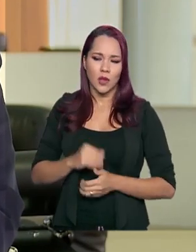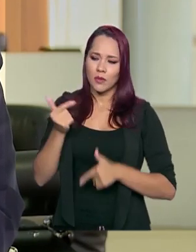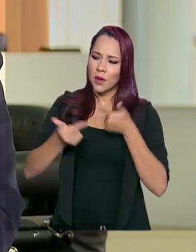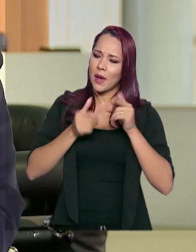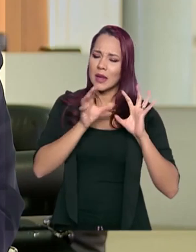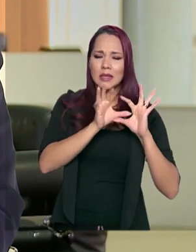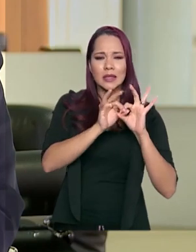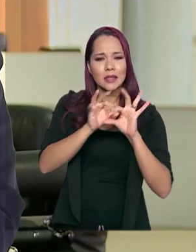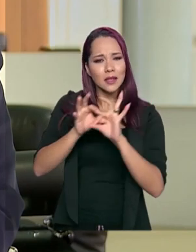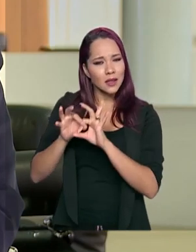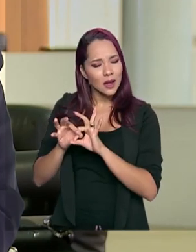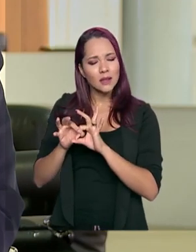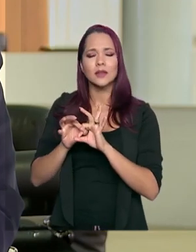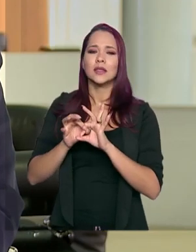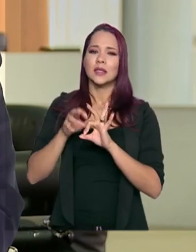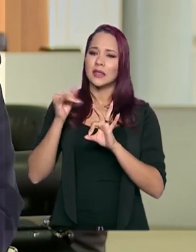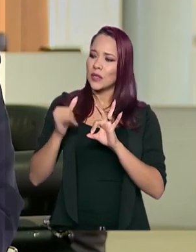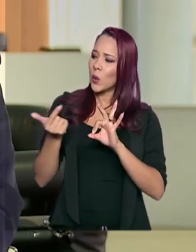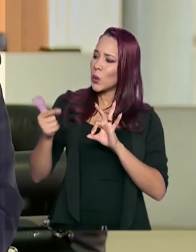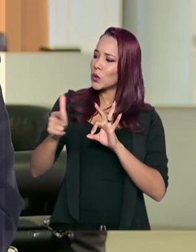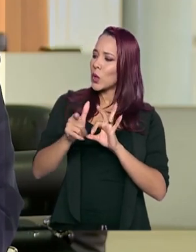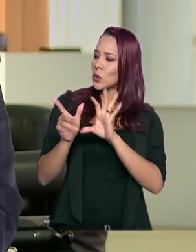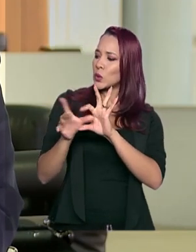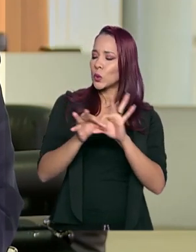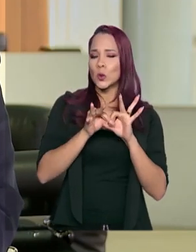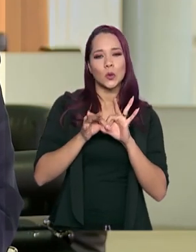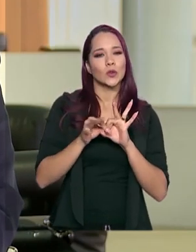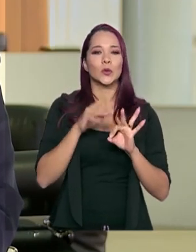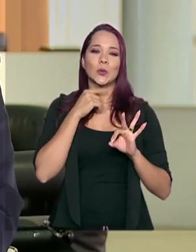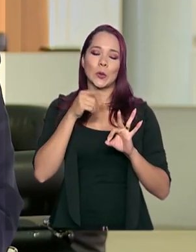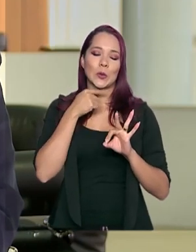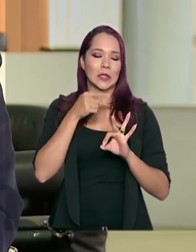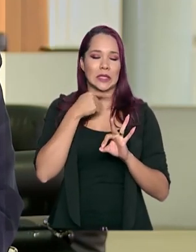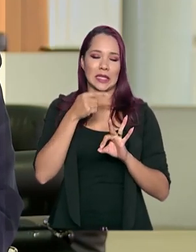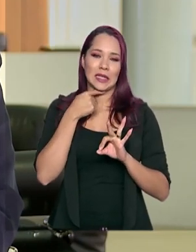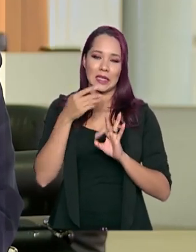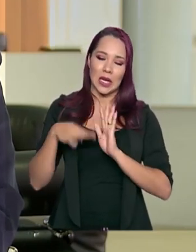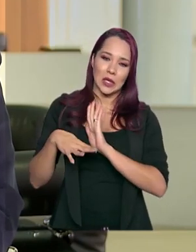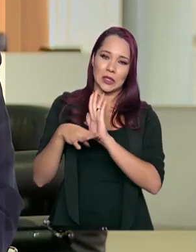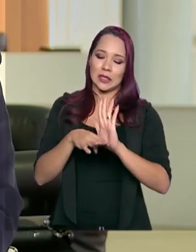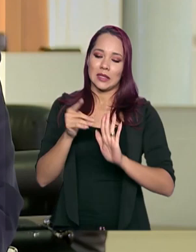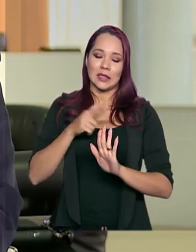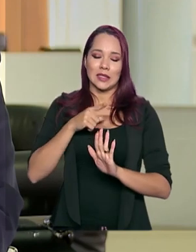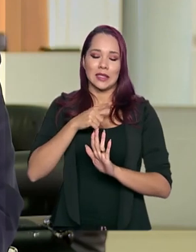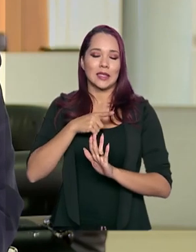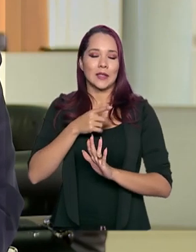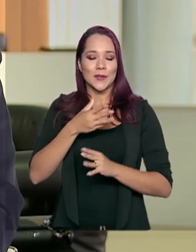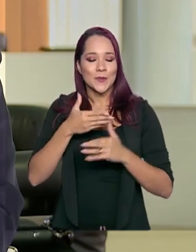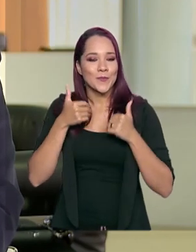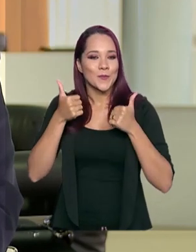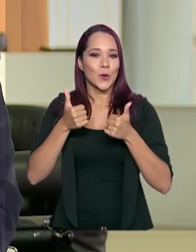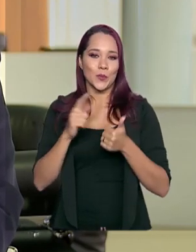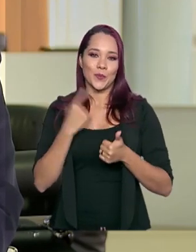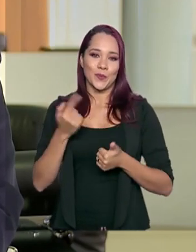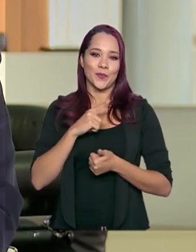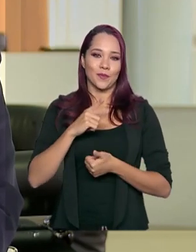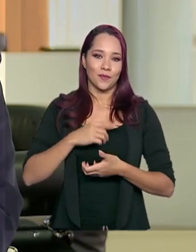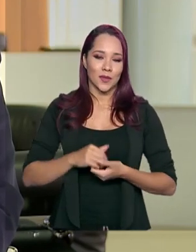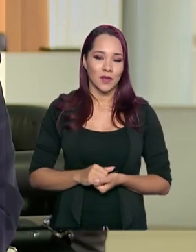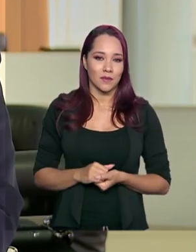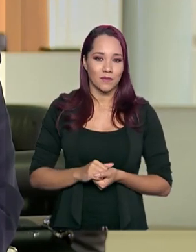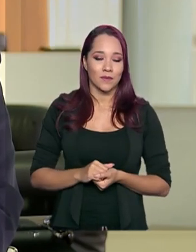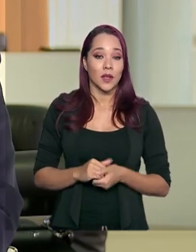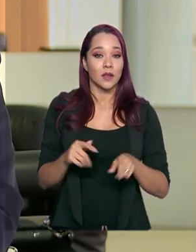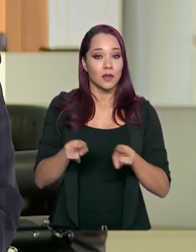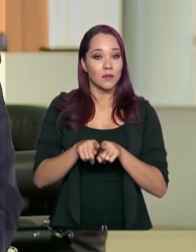dúvidas. Sem o trabalho desses outros entes, a gente não estaria conseguindo obter o sucesso que a gente está tendo. Nós estamos tendo